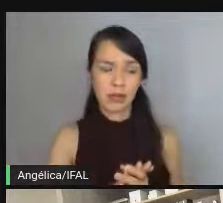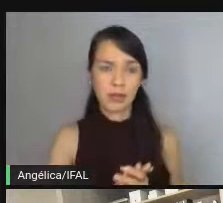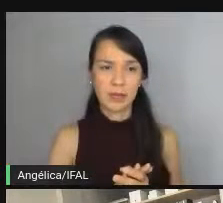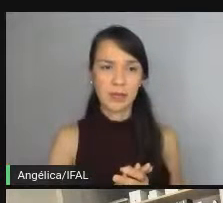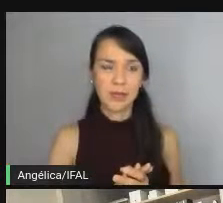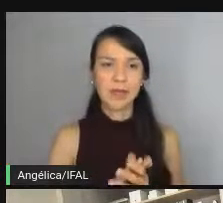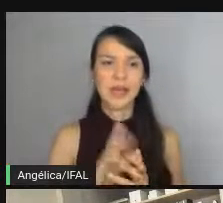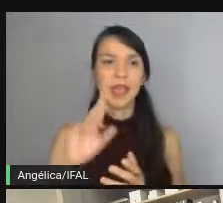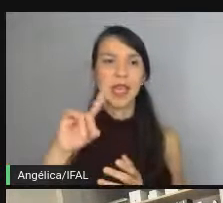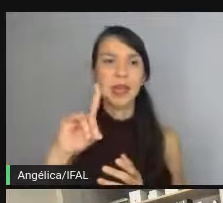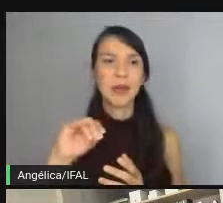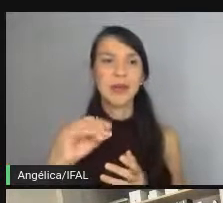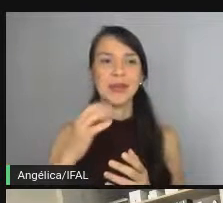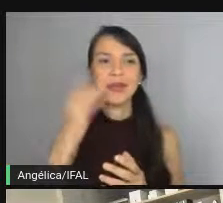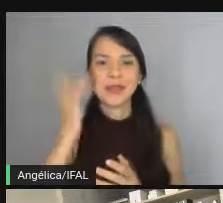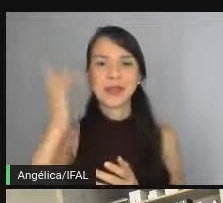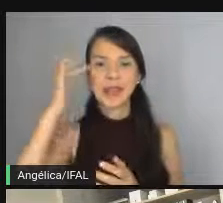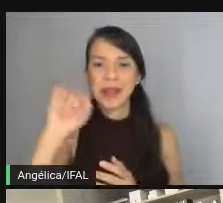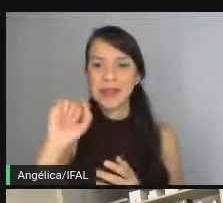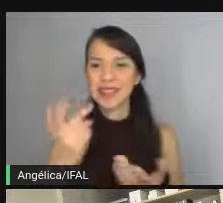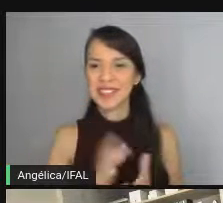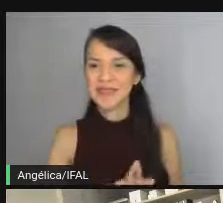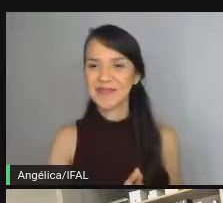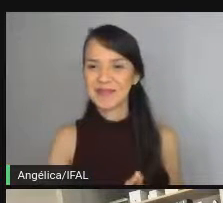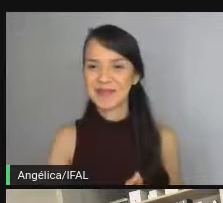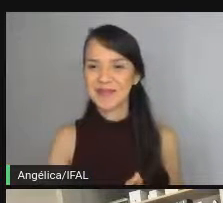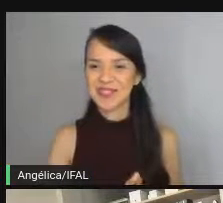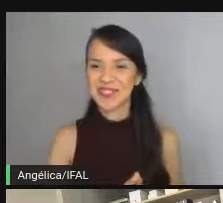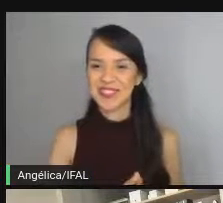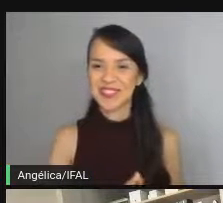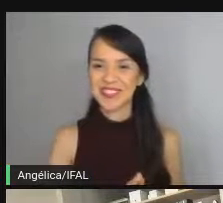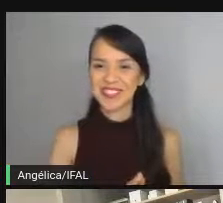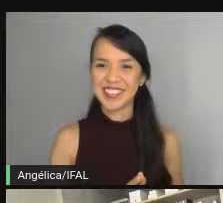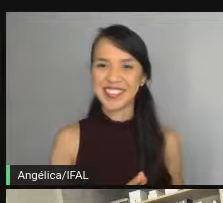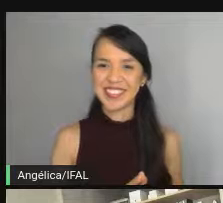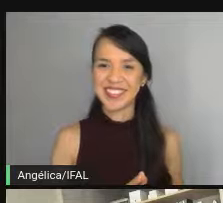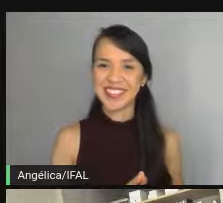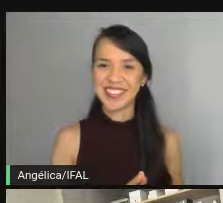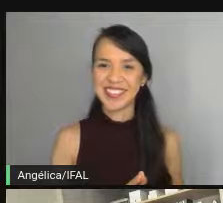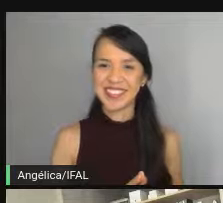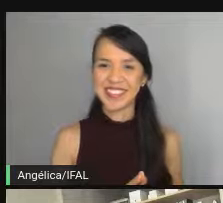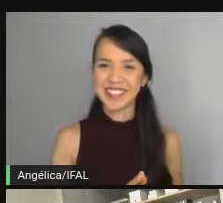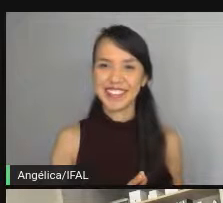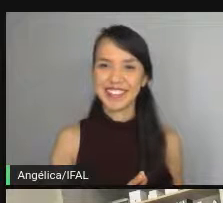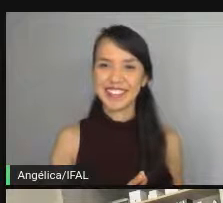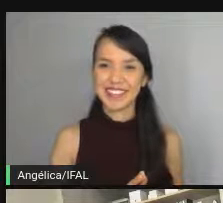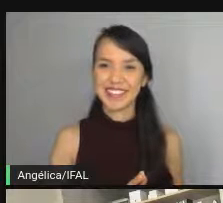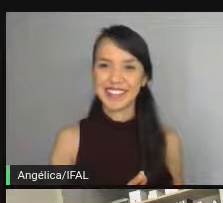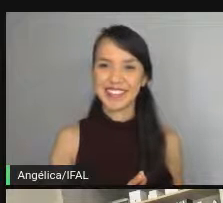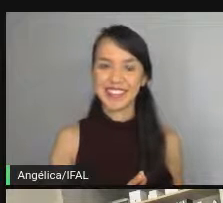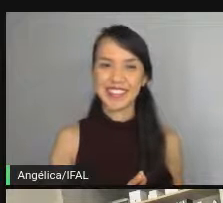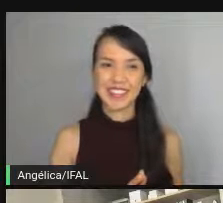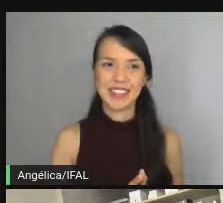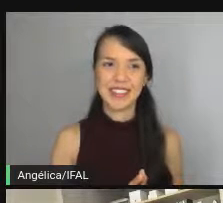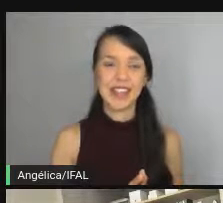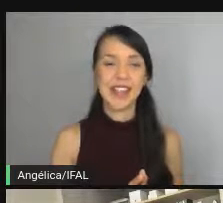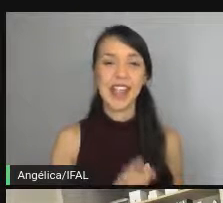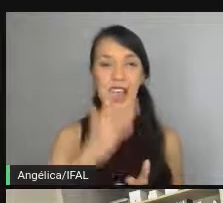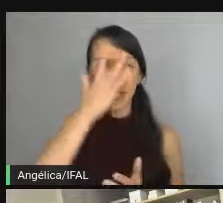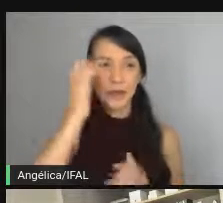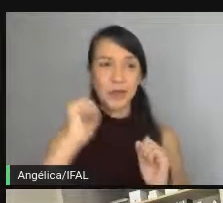E aí, Ronald, o você acha? Vamos, vamos, a plateia aí pode, pode,